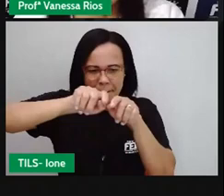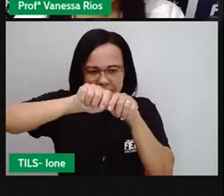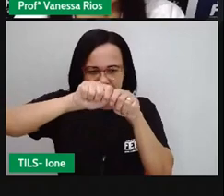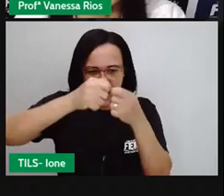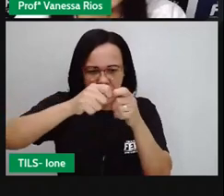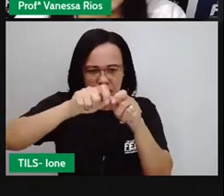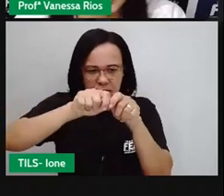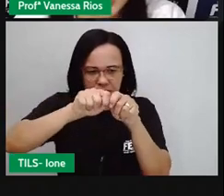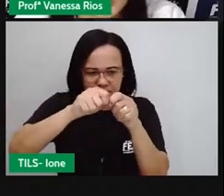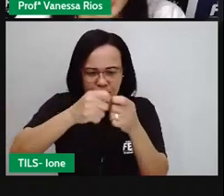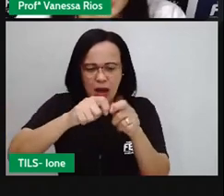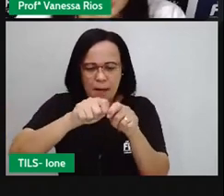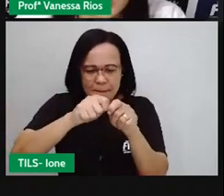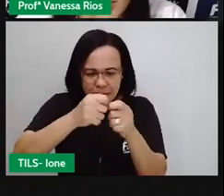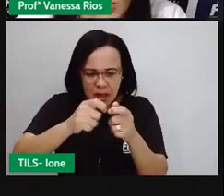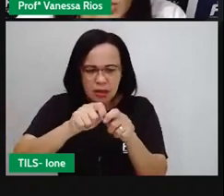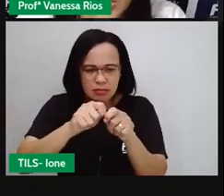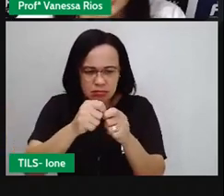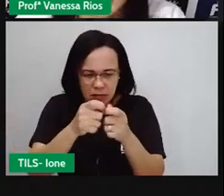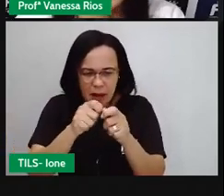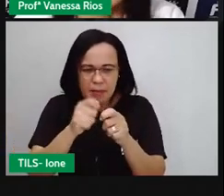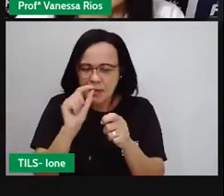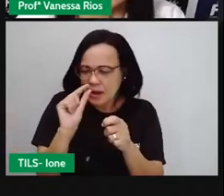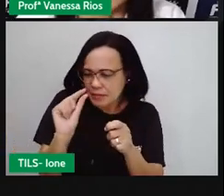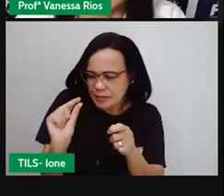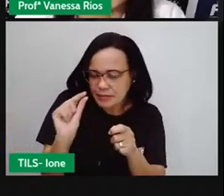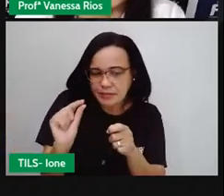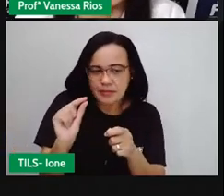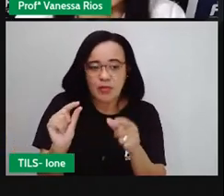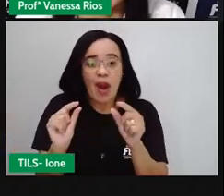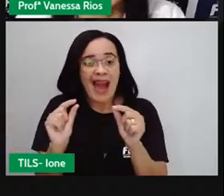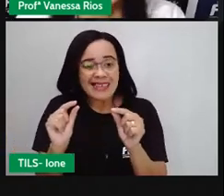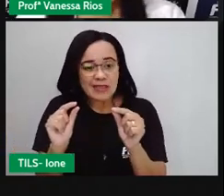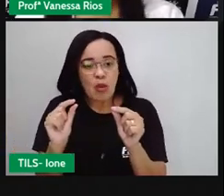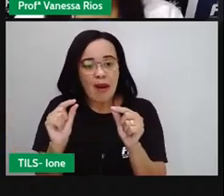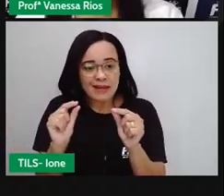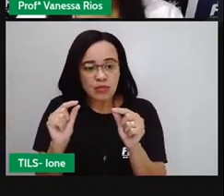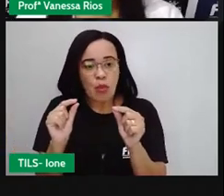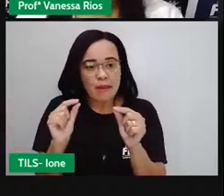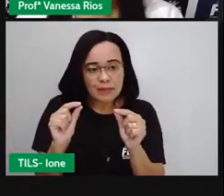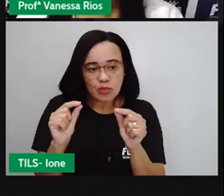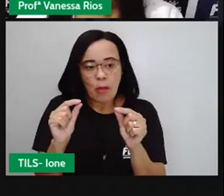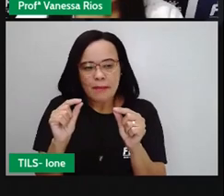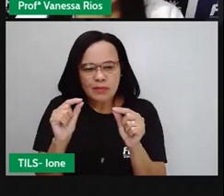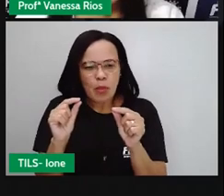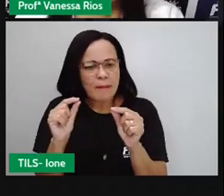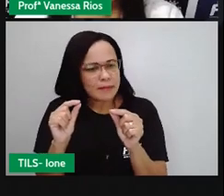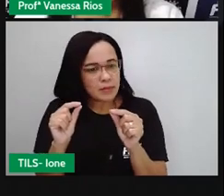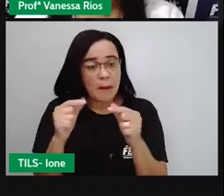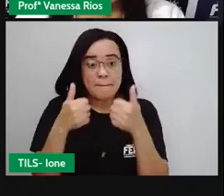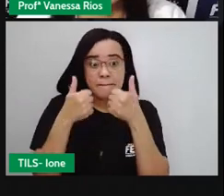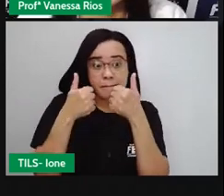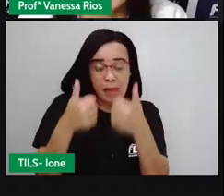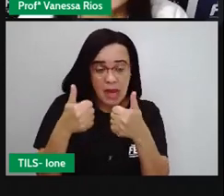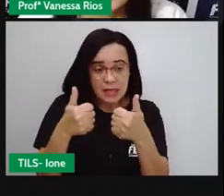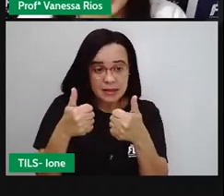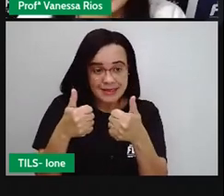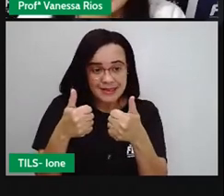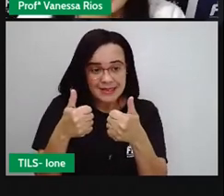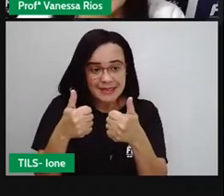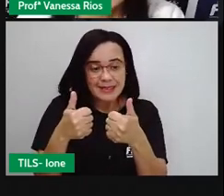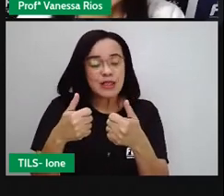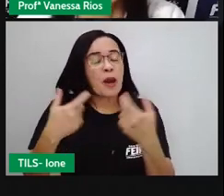já um pouco menores, porque a gente morde, né, ou tira com a mão uns pedaços menores. Mas no processo de